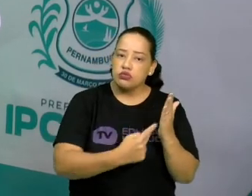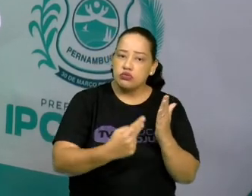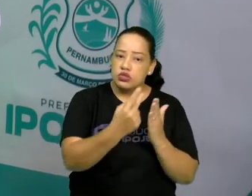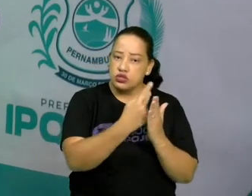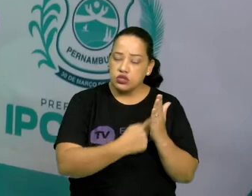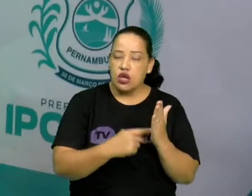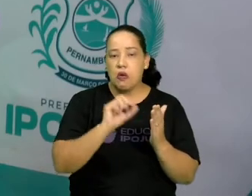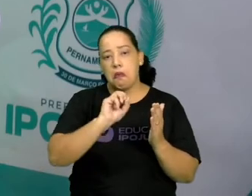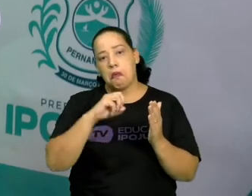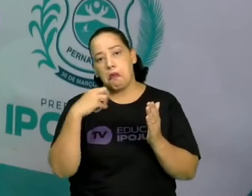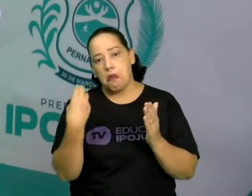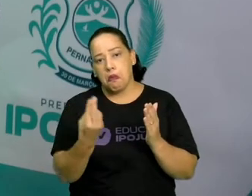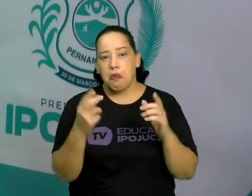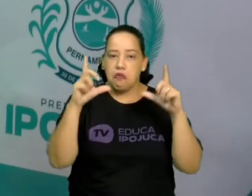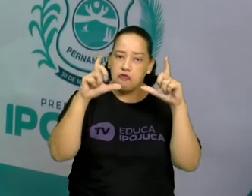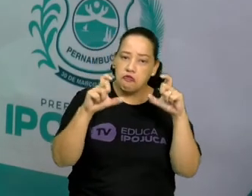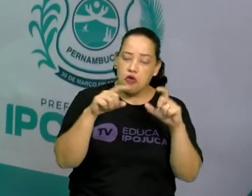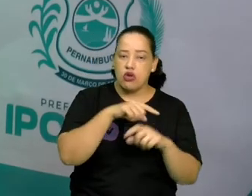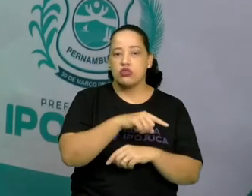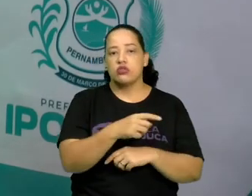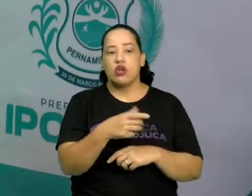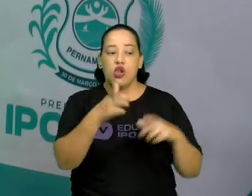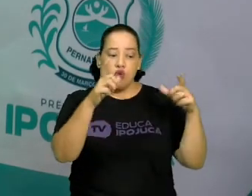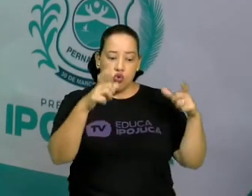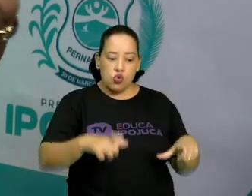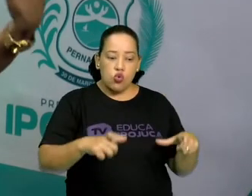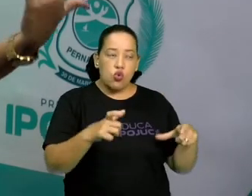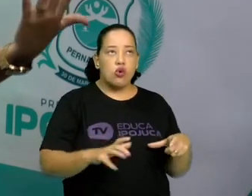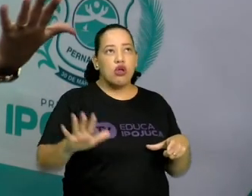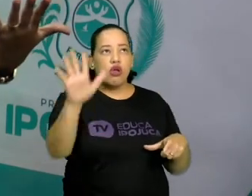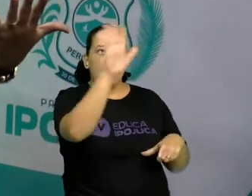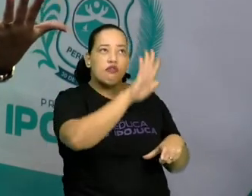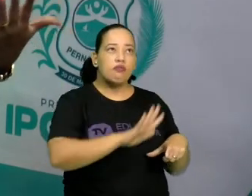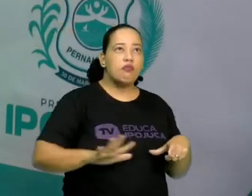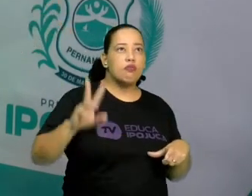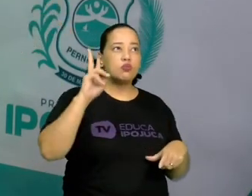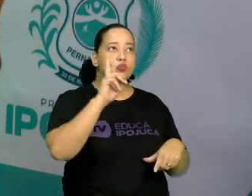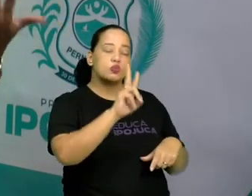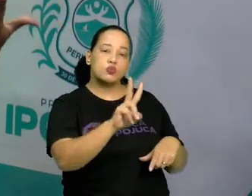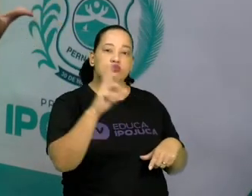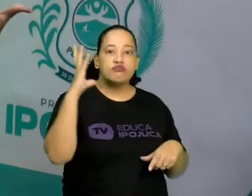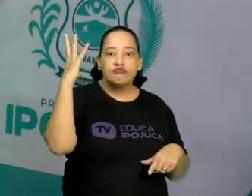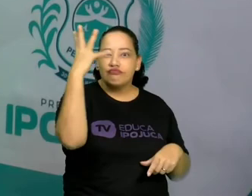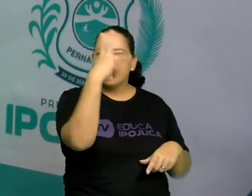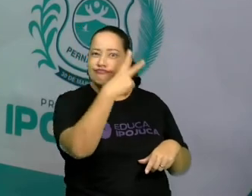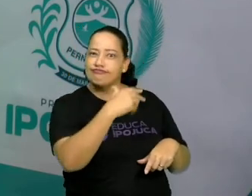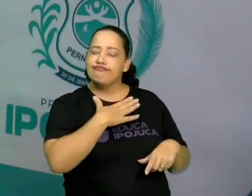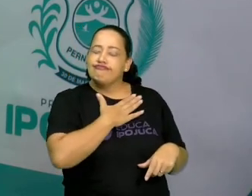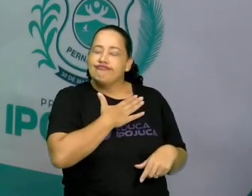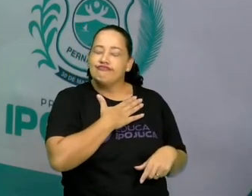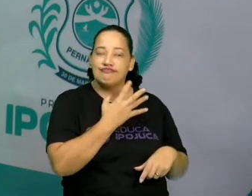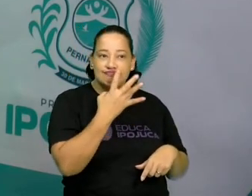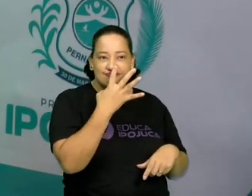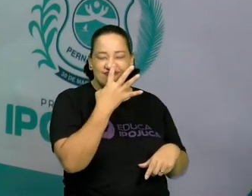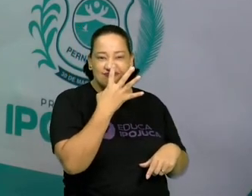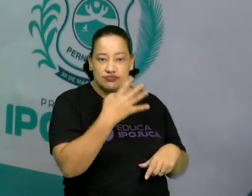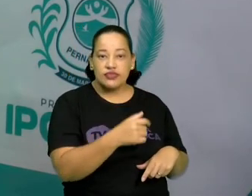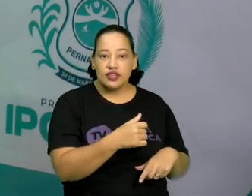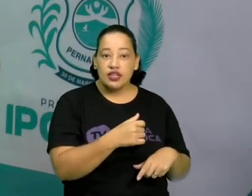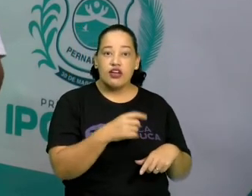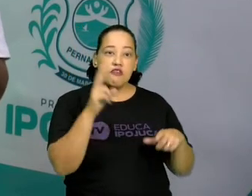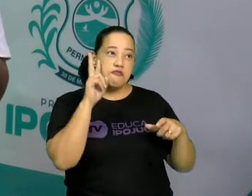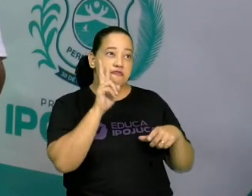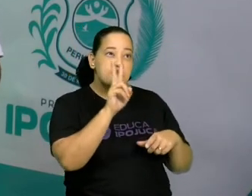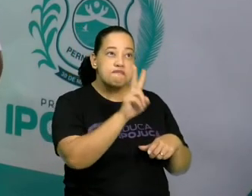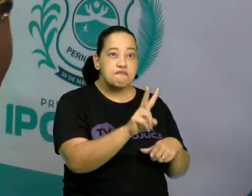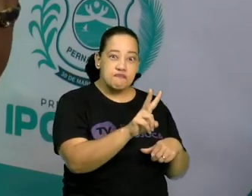paisagem ou local que te encanta. Como assim? Algo que está ao seu entorno, que te encanta, mas você nunca viu com a beleza